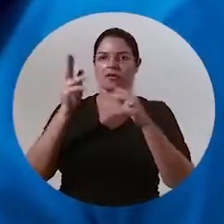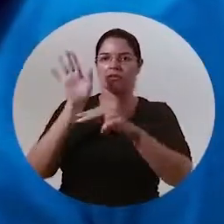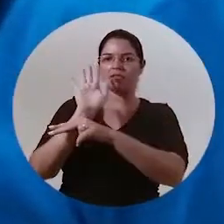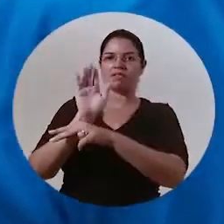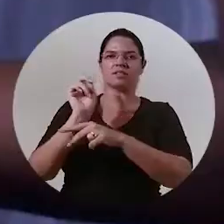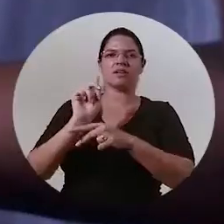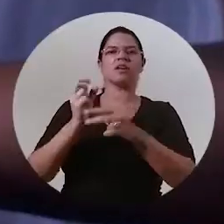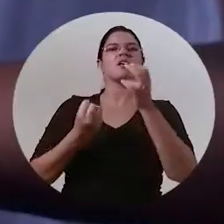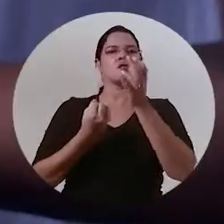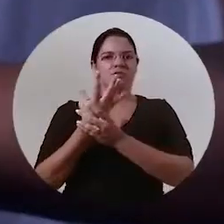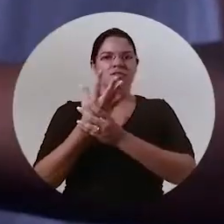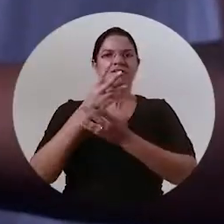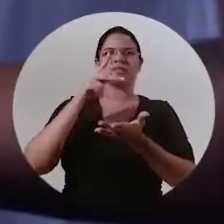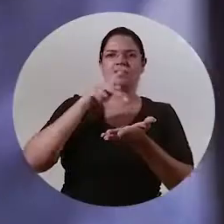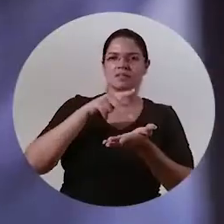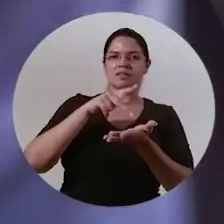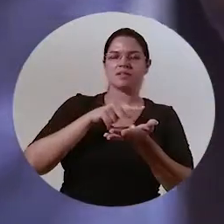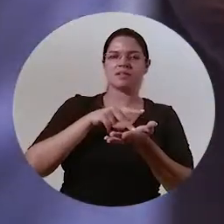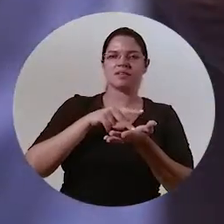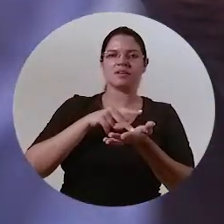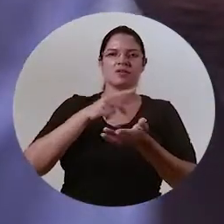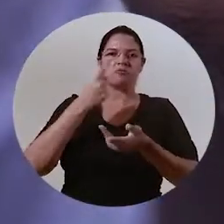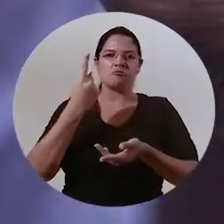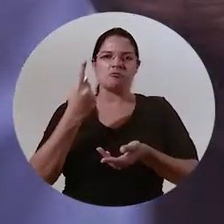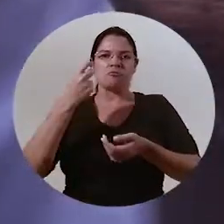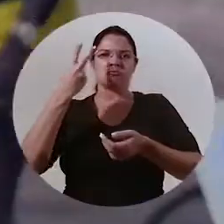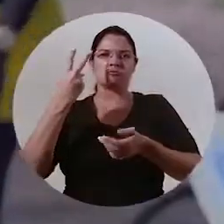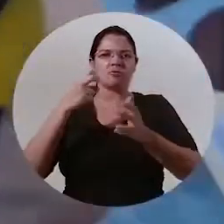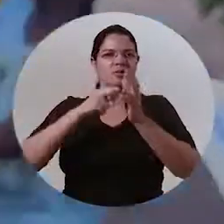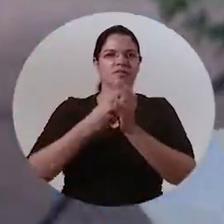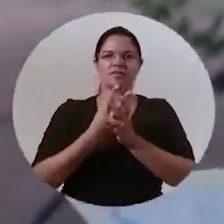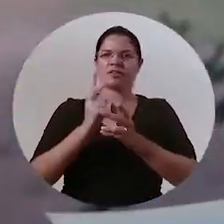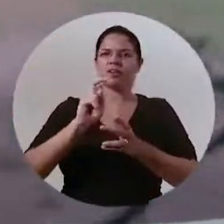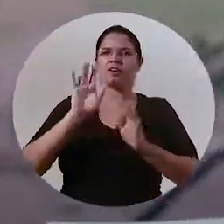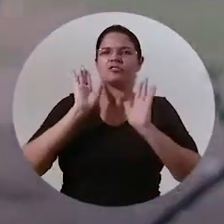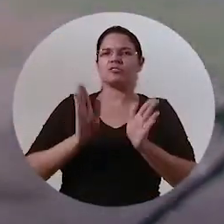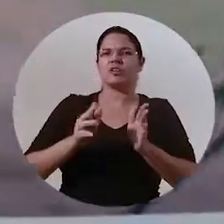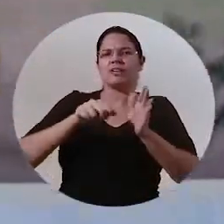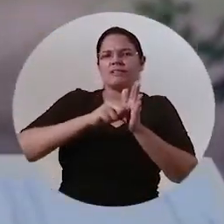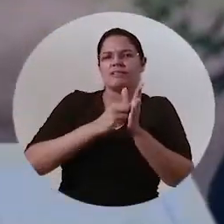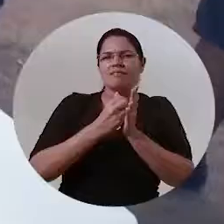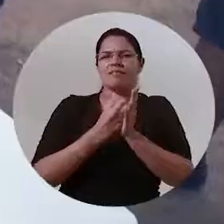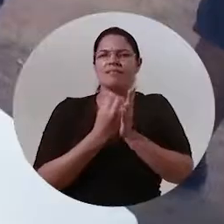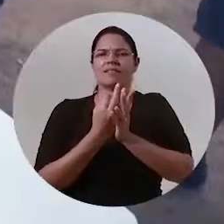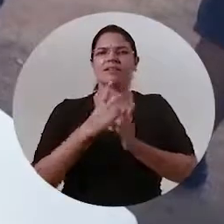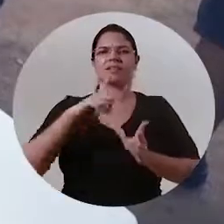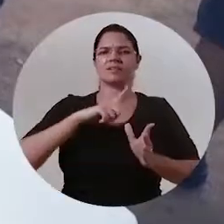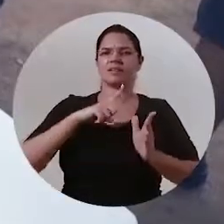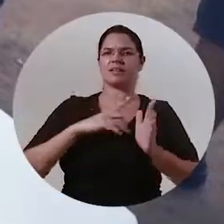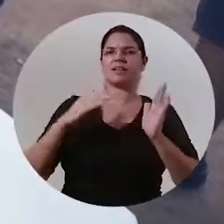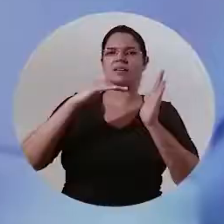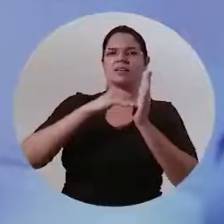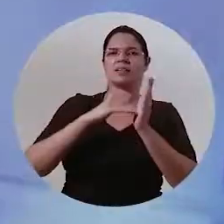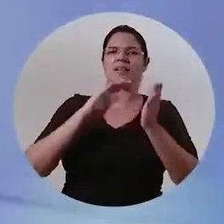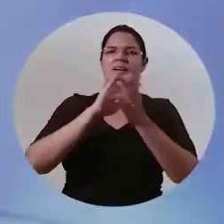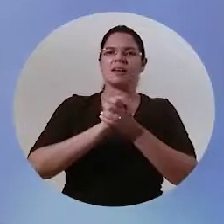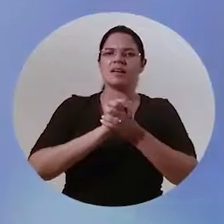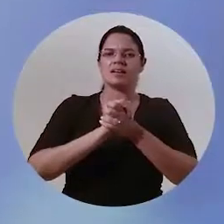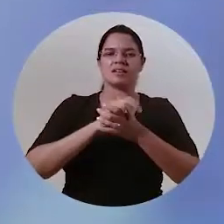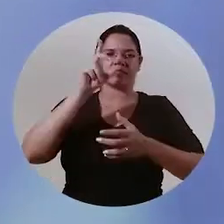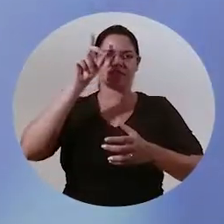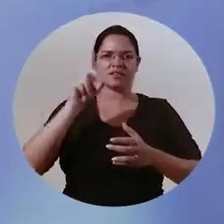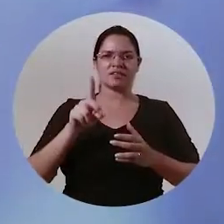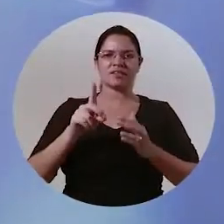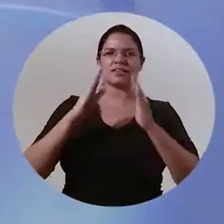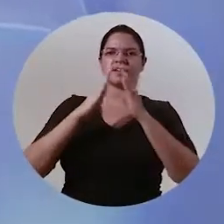mesmo e não foi nenhuma e nem duas vezes não foram dezenas teve até casamento com direito a igreja